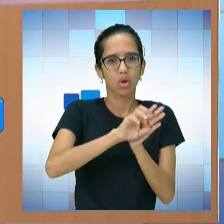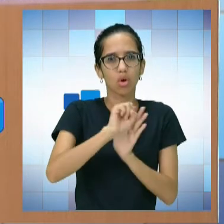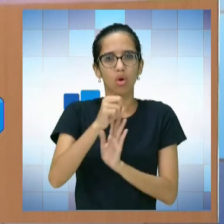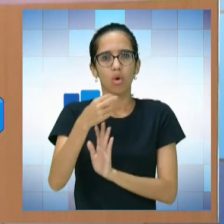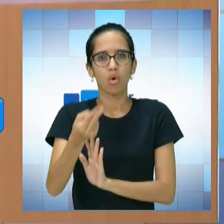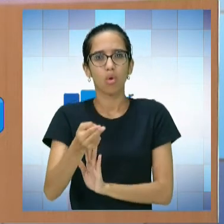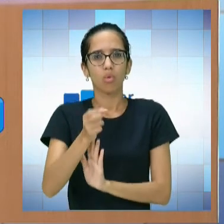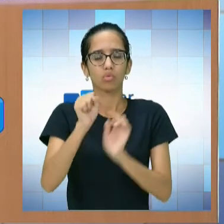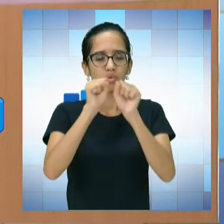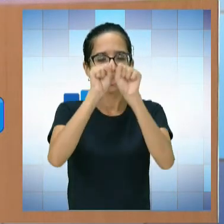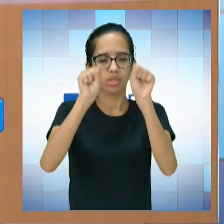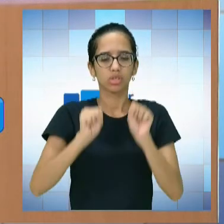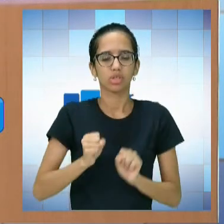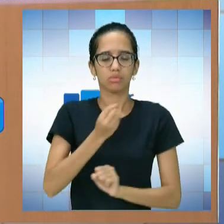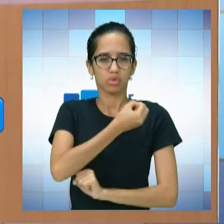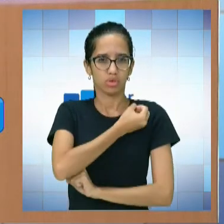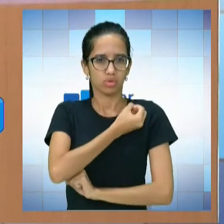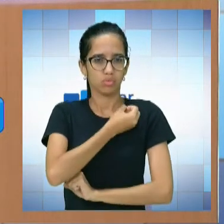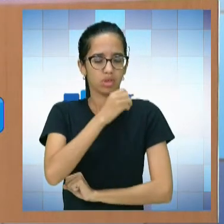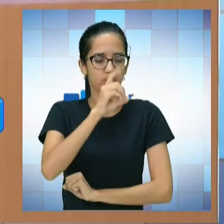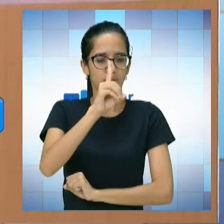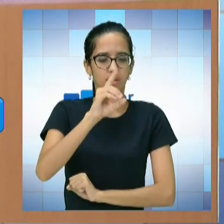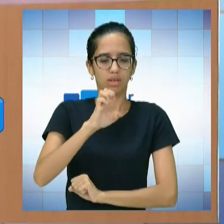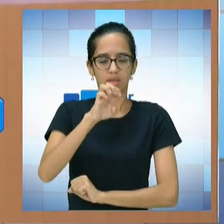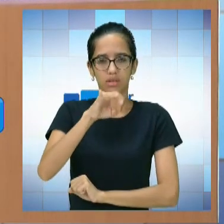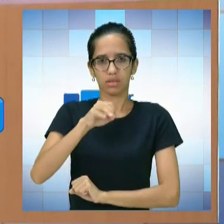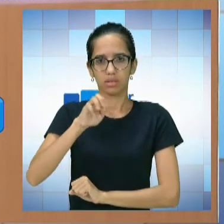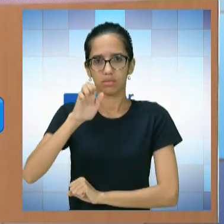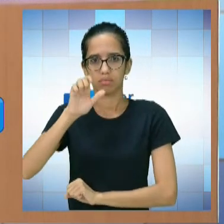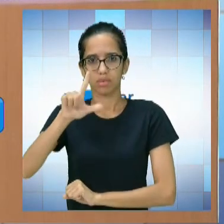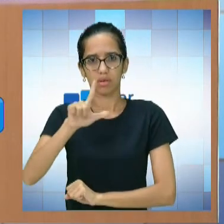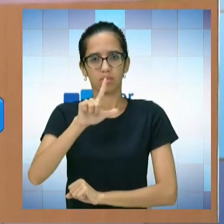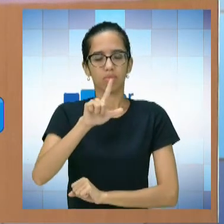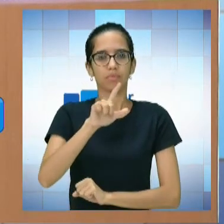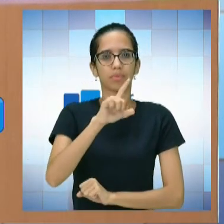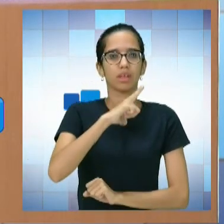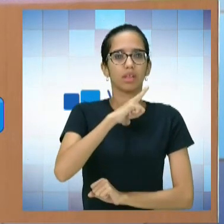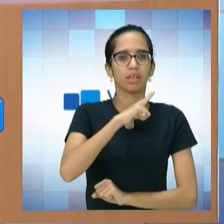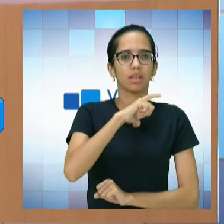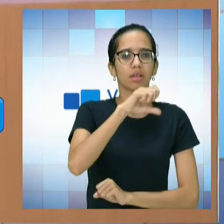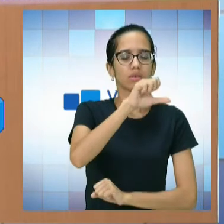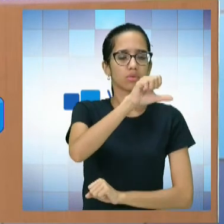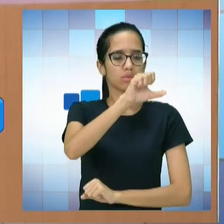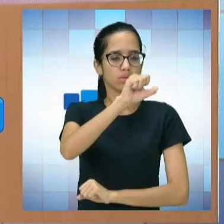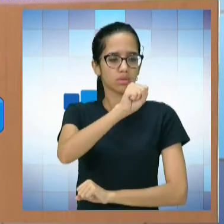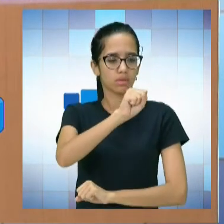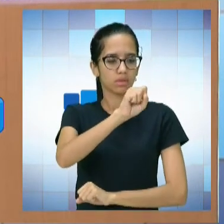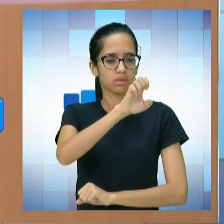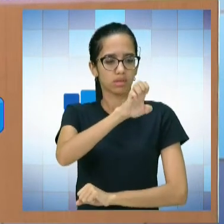nós temos, além do Soroban, o multiplano que a gente já colocou aqui,